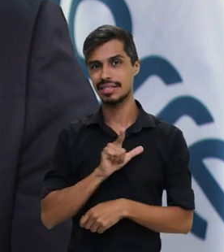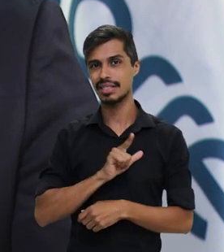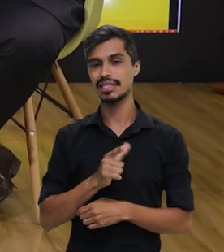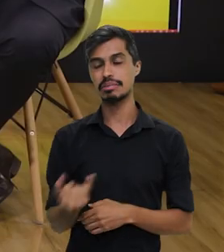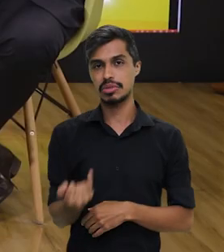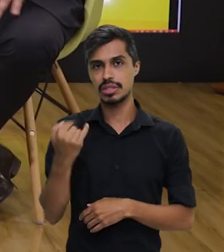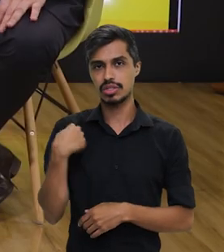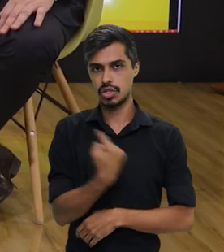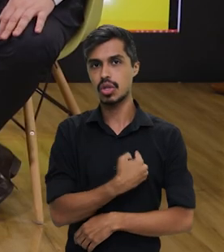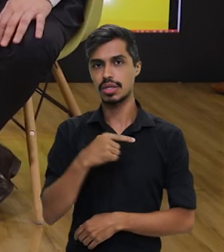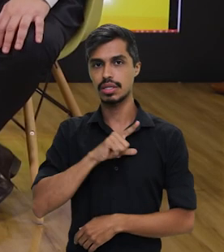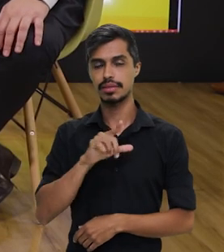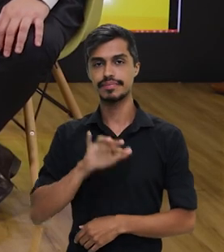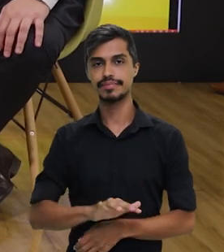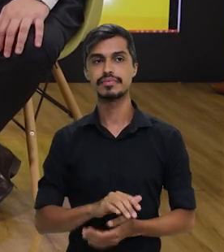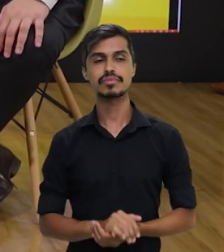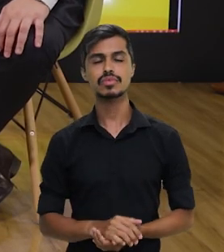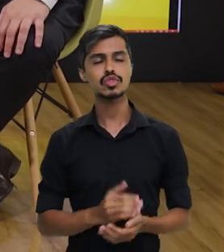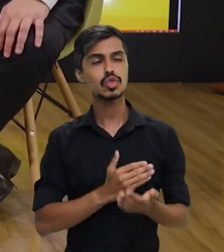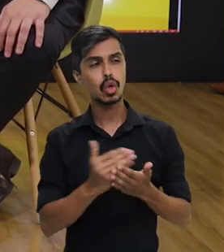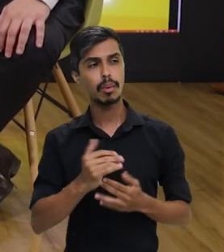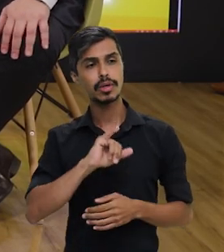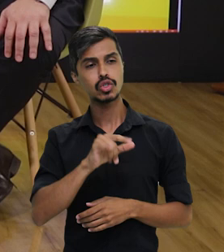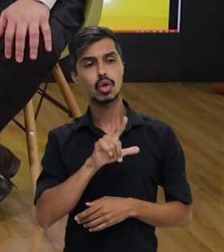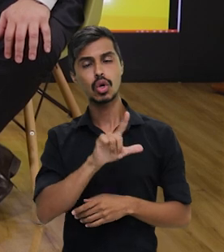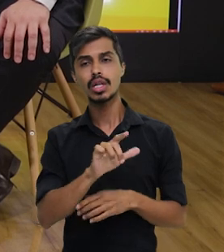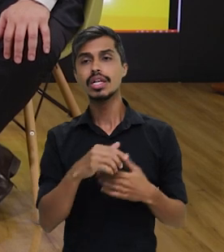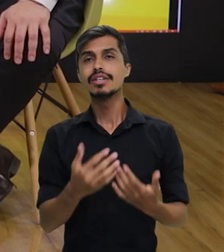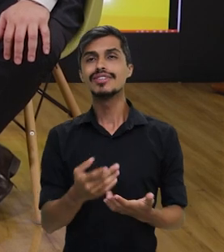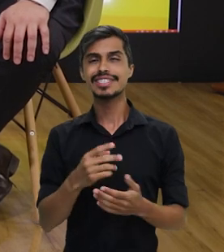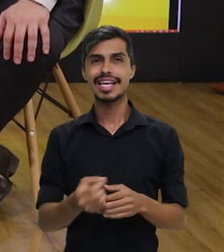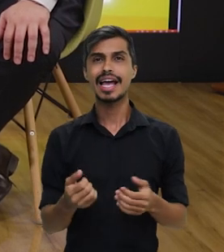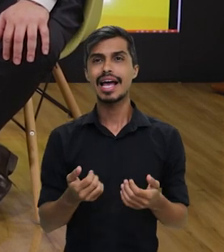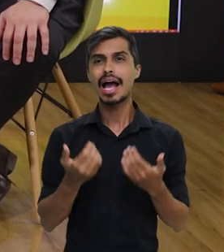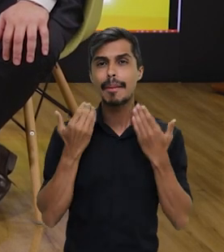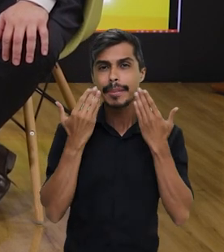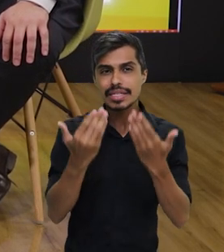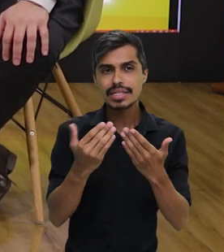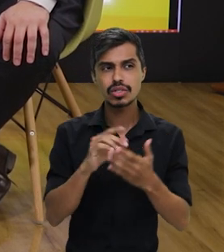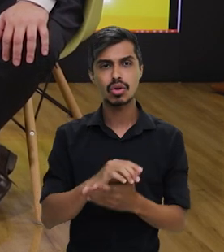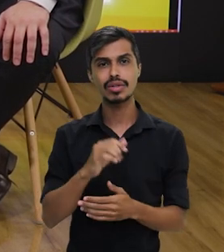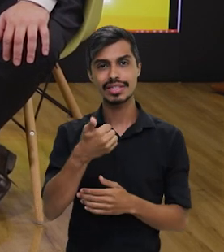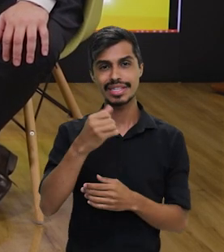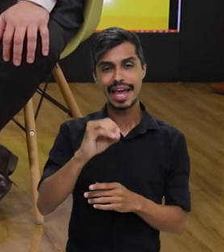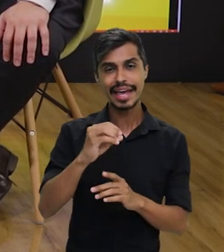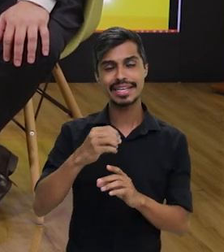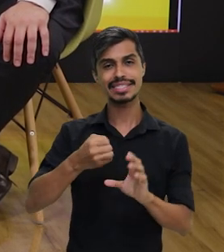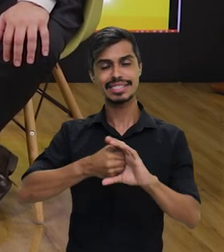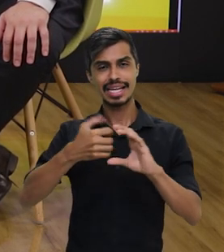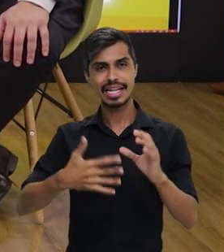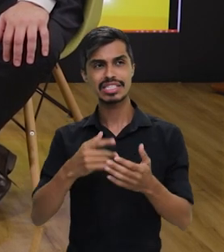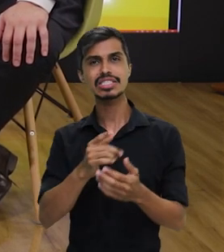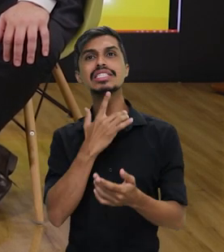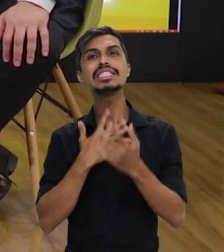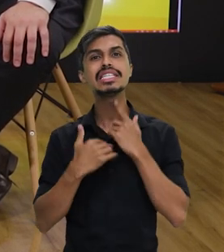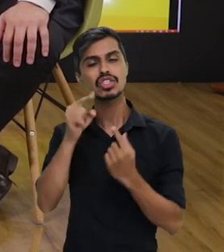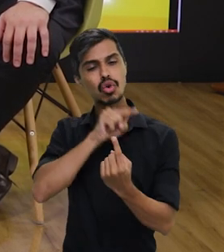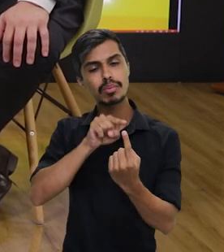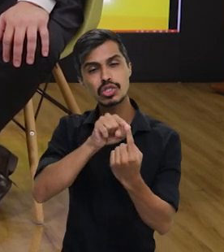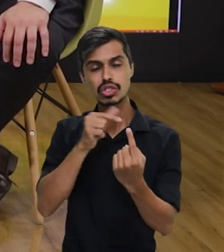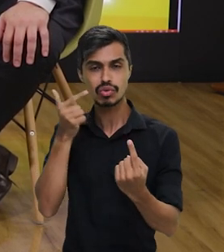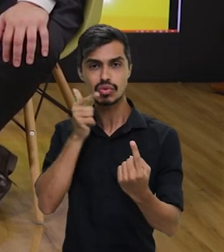nós. No início de junho, o senhor apresentou um plano com 10 ações prioritárias para 2023 a 2025.